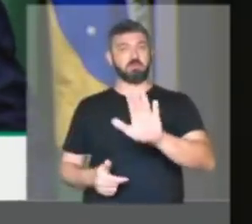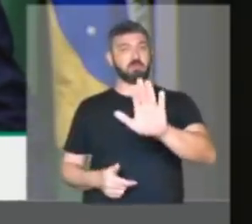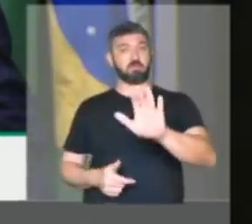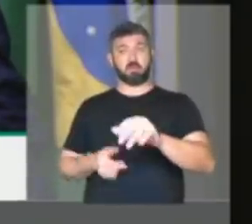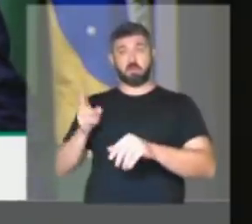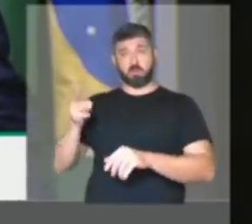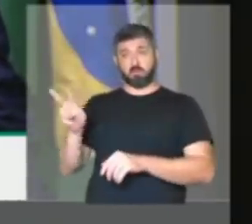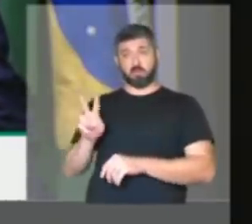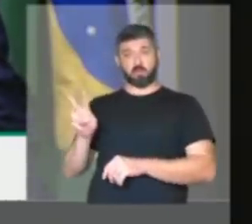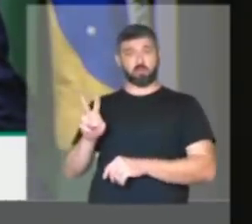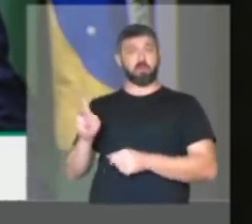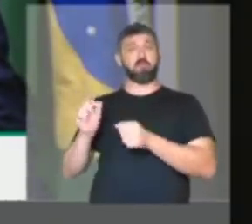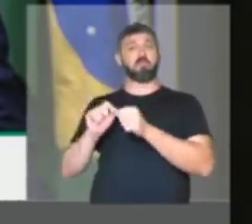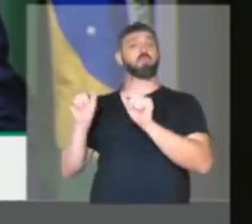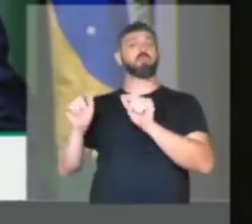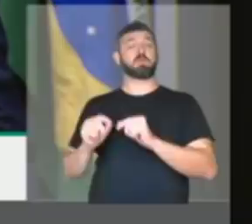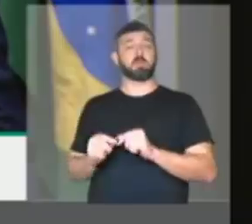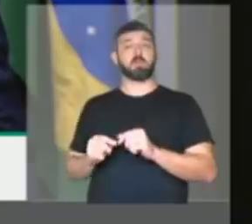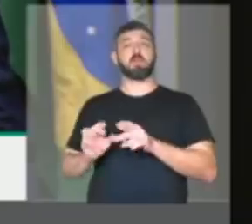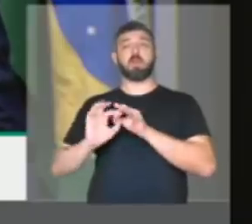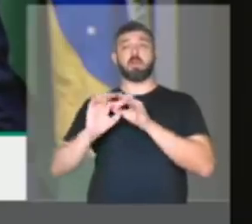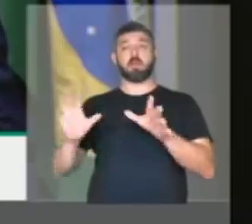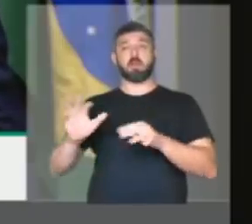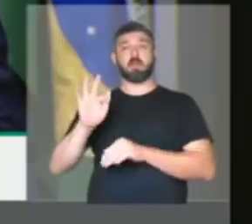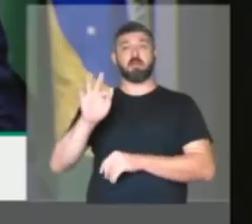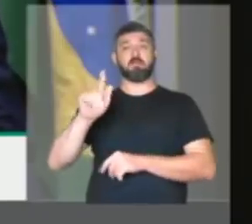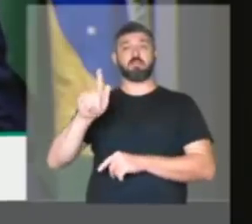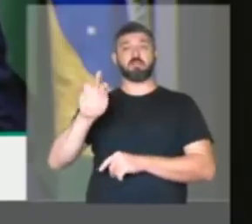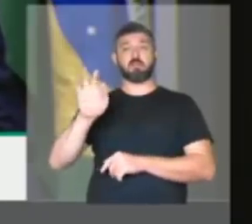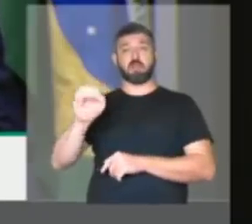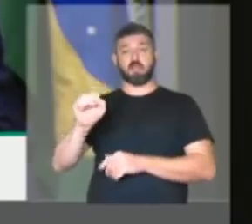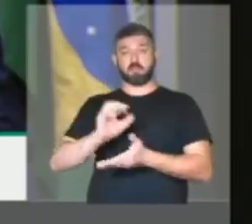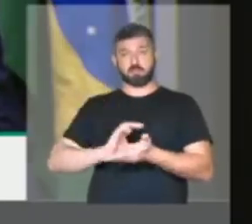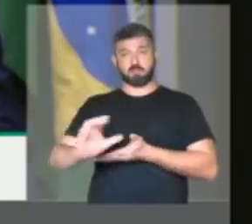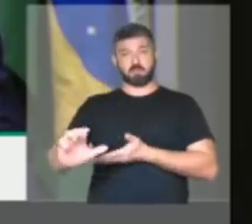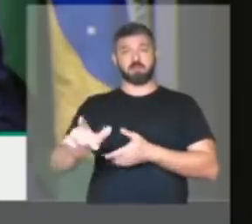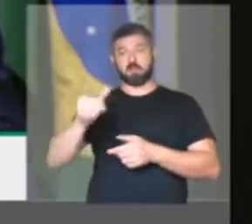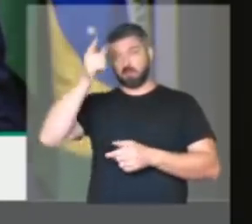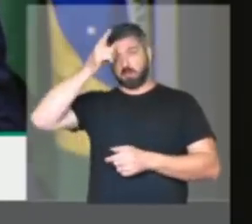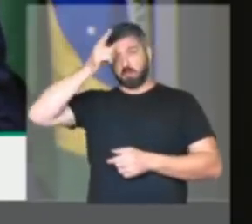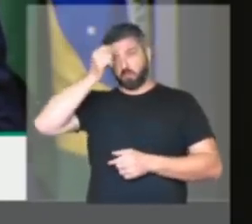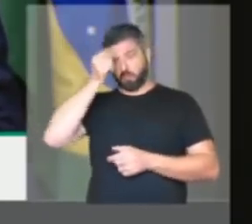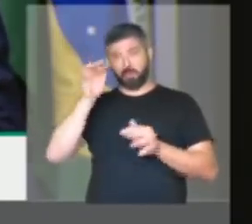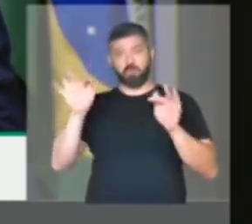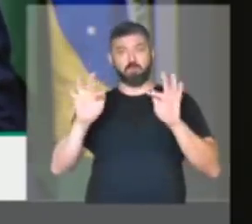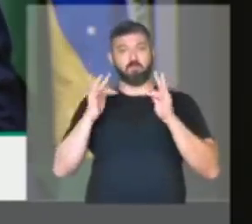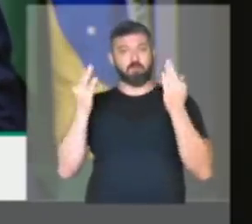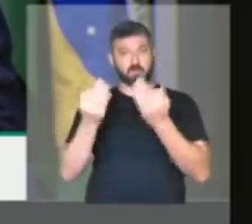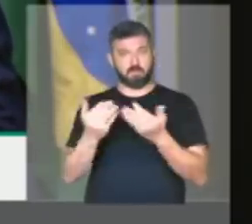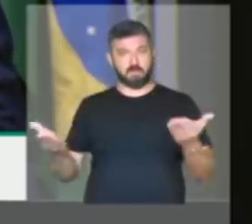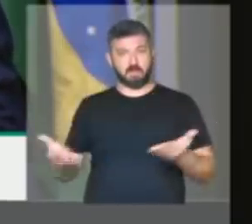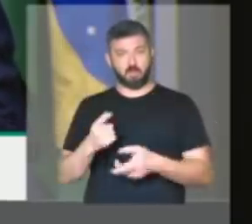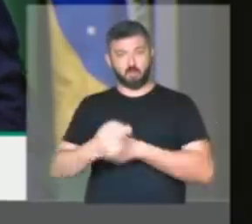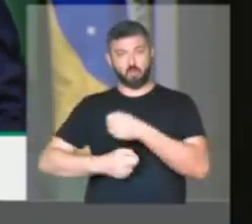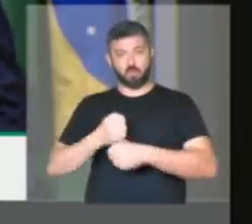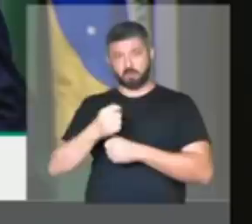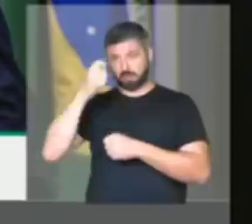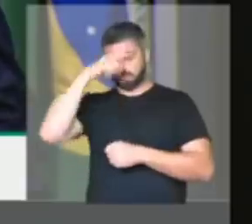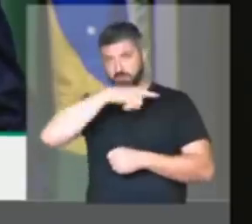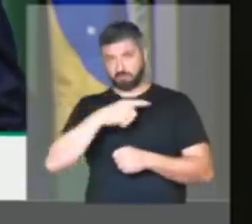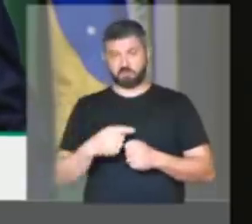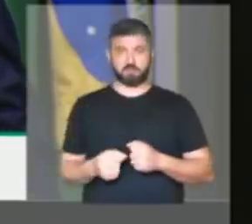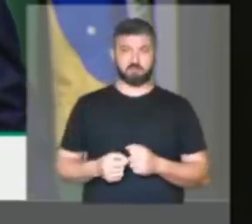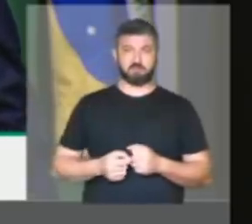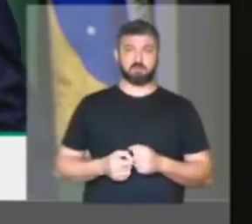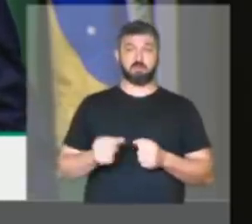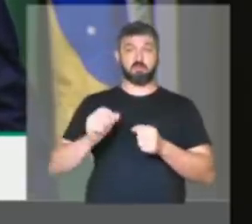foram esses mesmos liberais e conservadores que liberaram o FGTS para justamente aliviar as famílias nesse ano de dificuldade, que